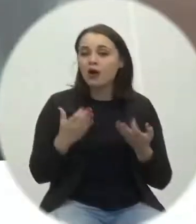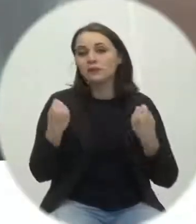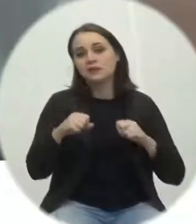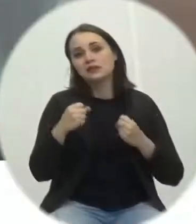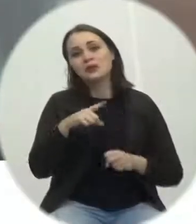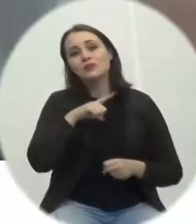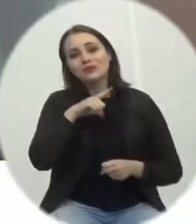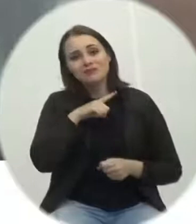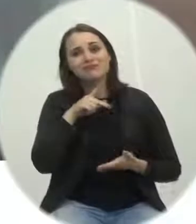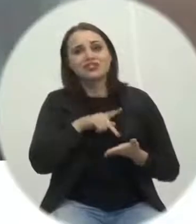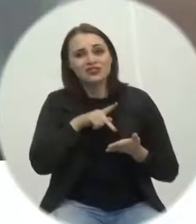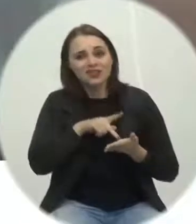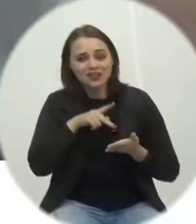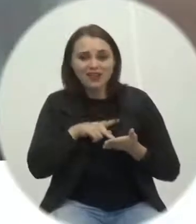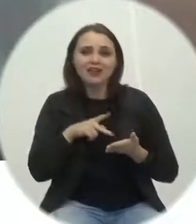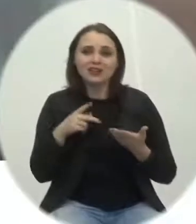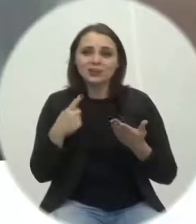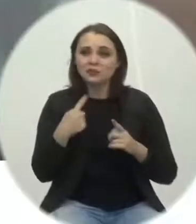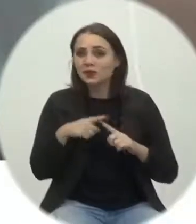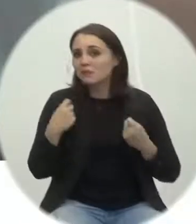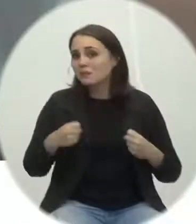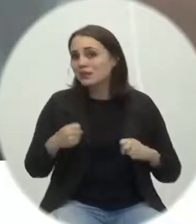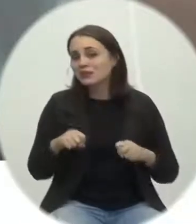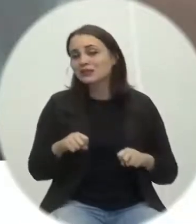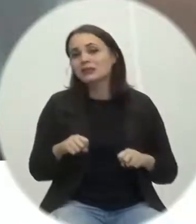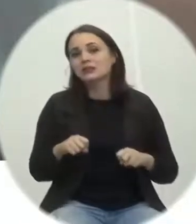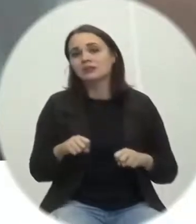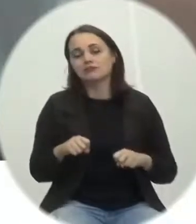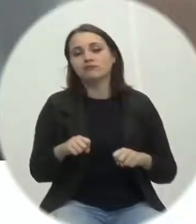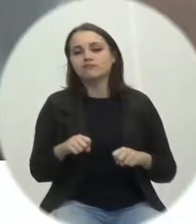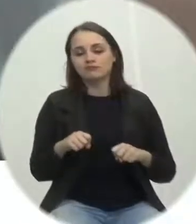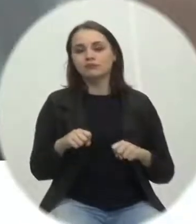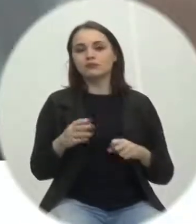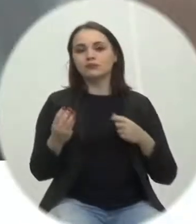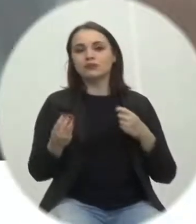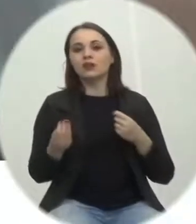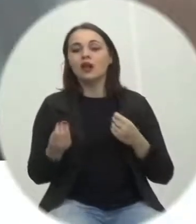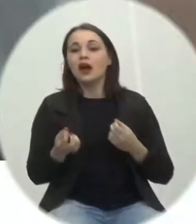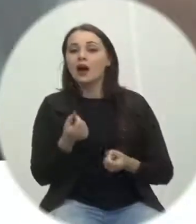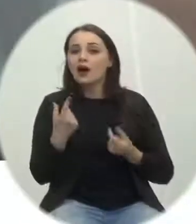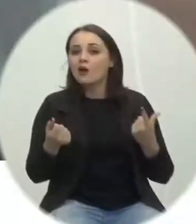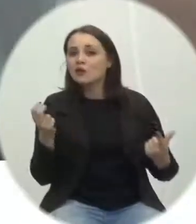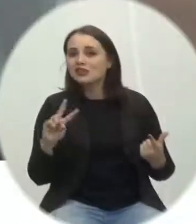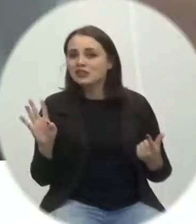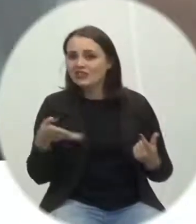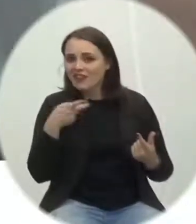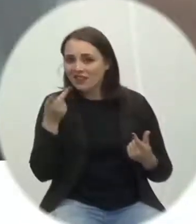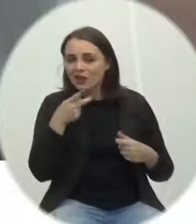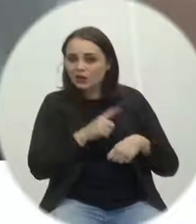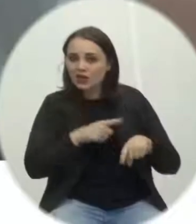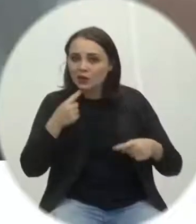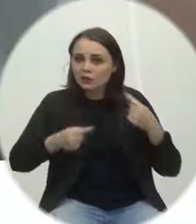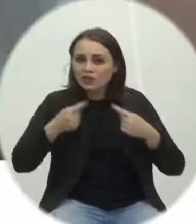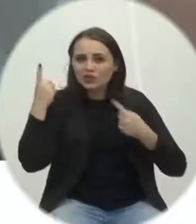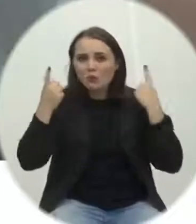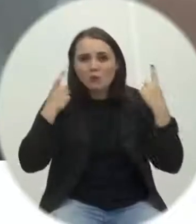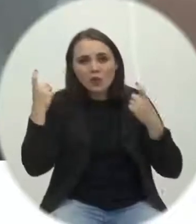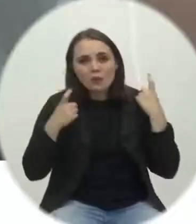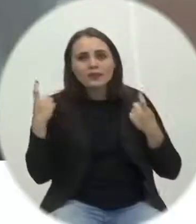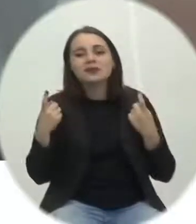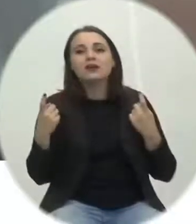tendo citado inclusive no horário político de alguns vereadores da preocupação